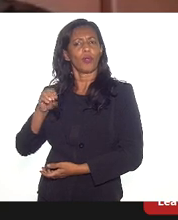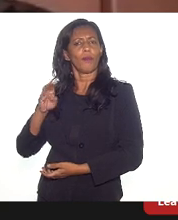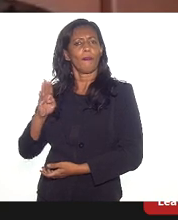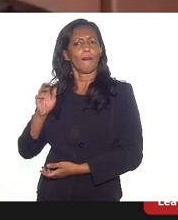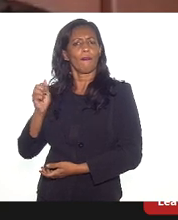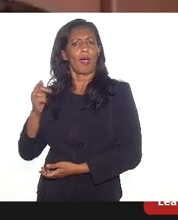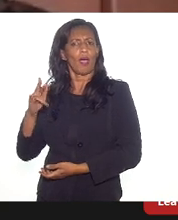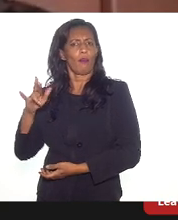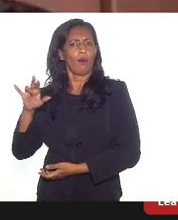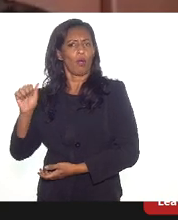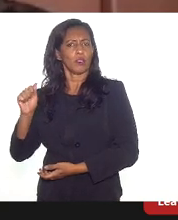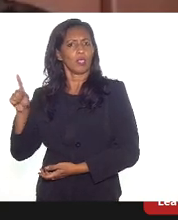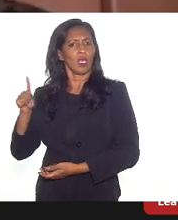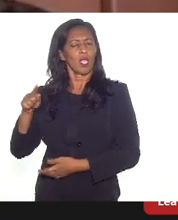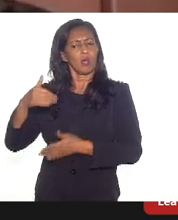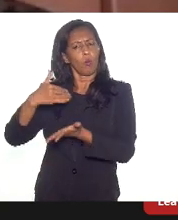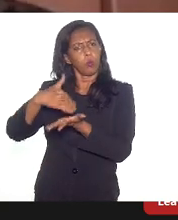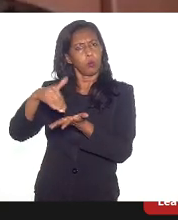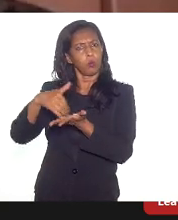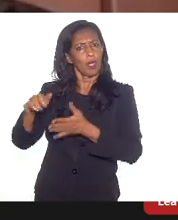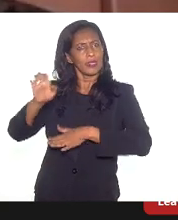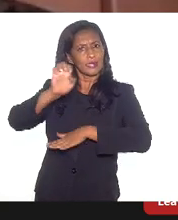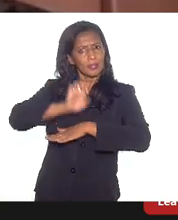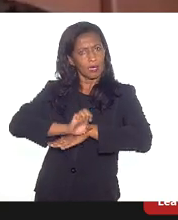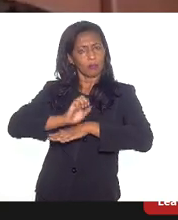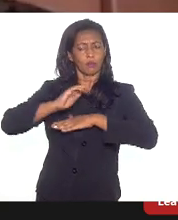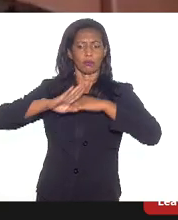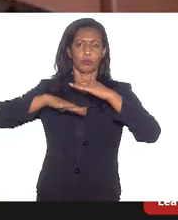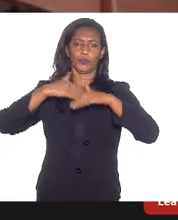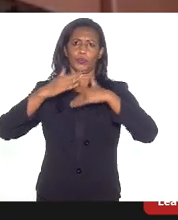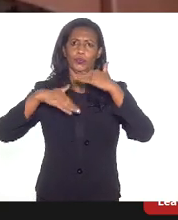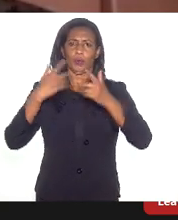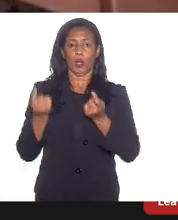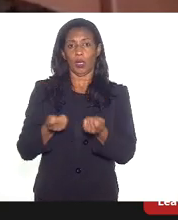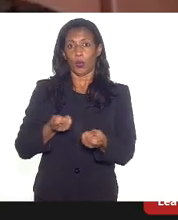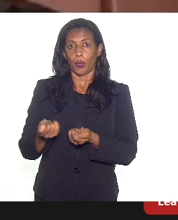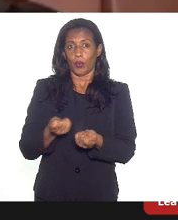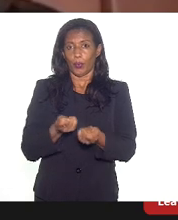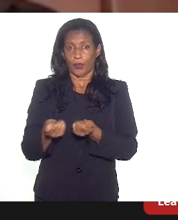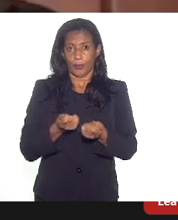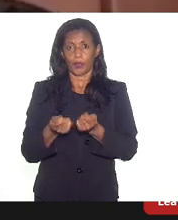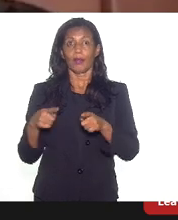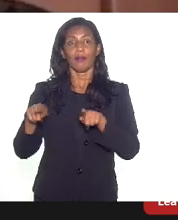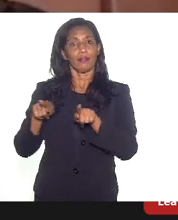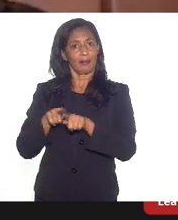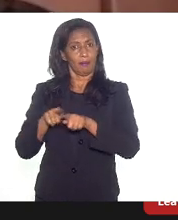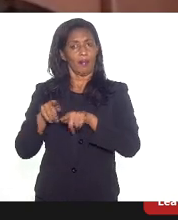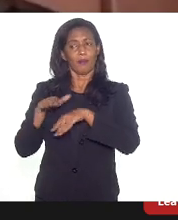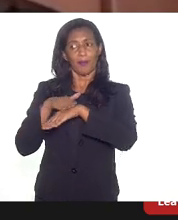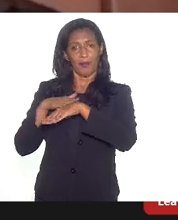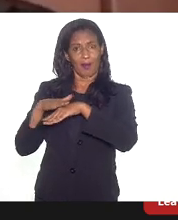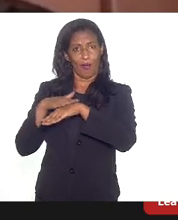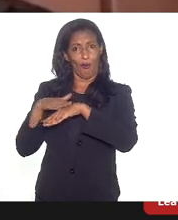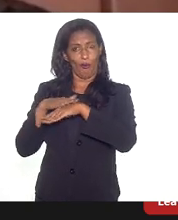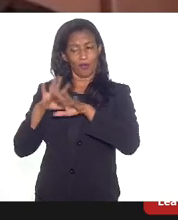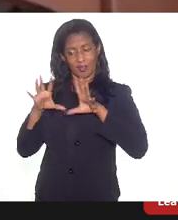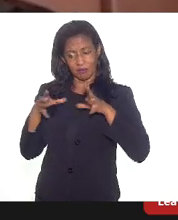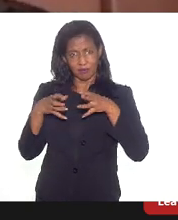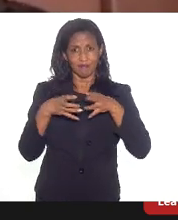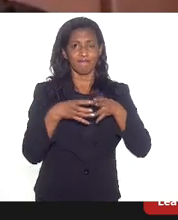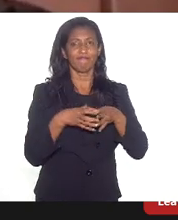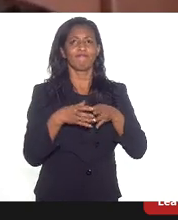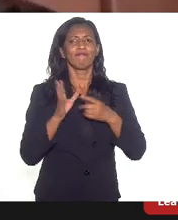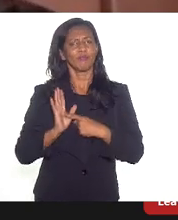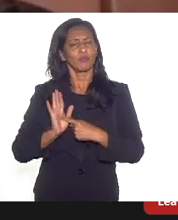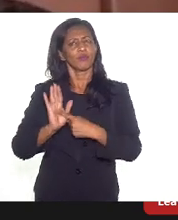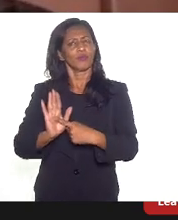a Secretaria de Estado de Desenvolvimento Econômico, também para conversar conosco, apresentar